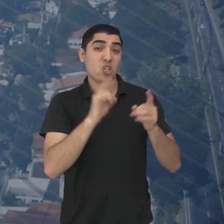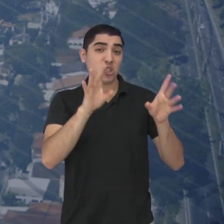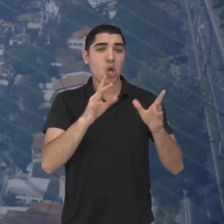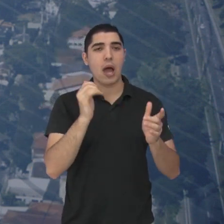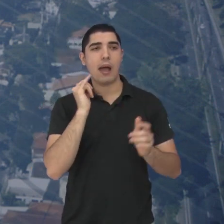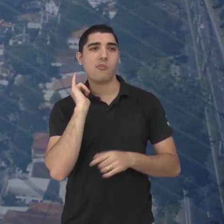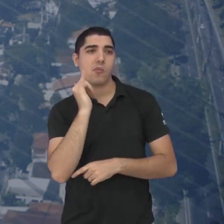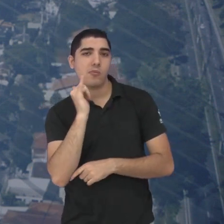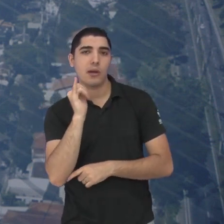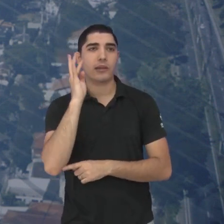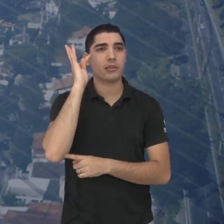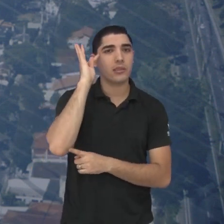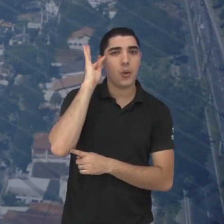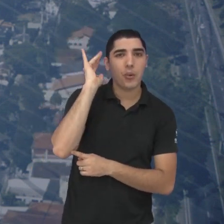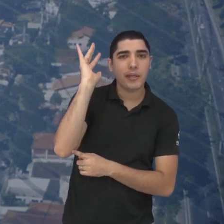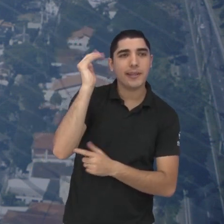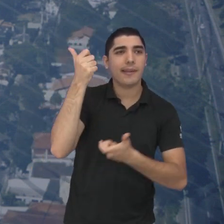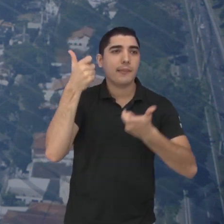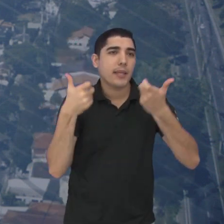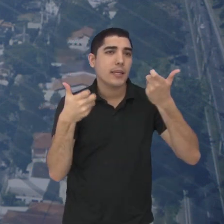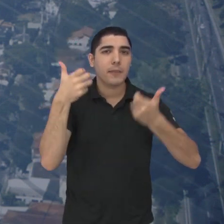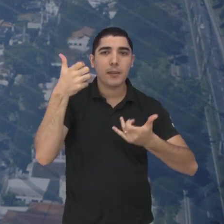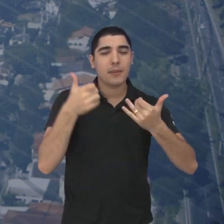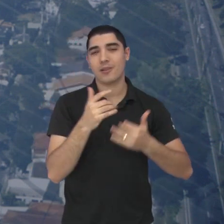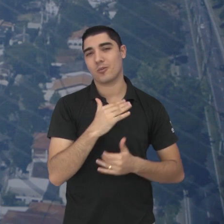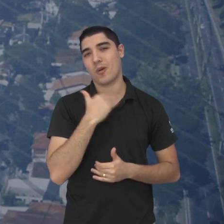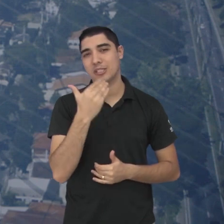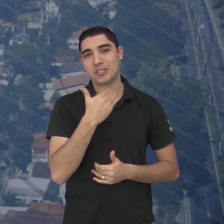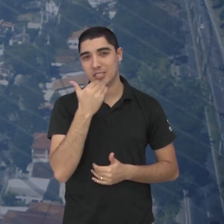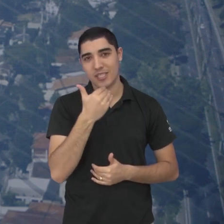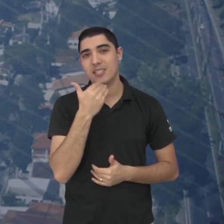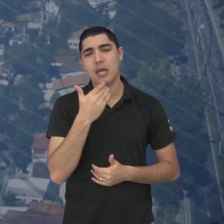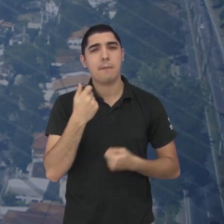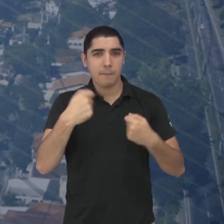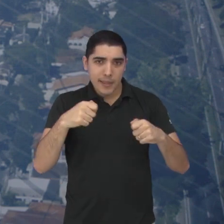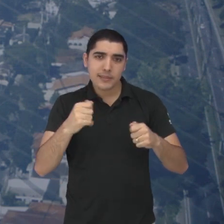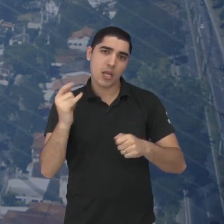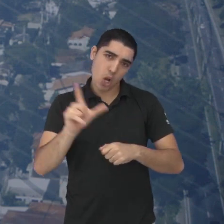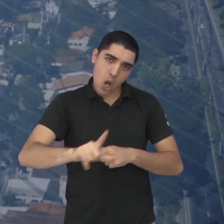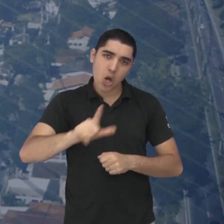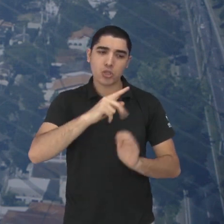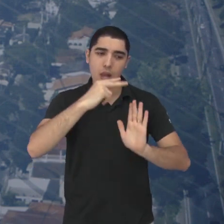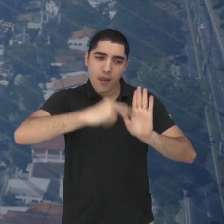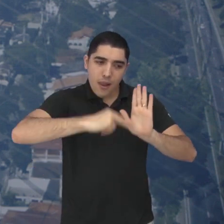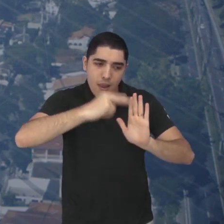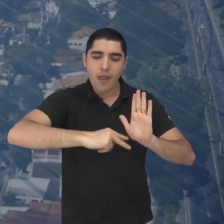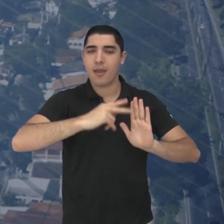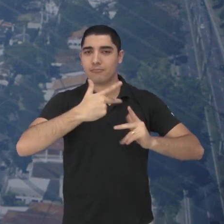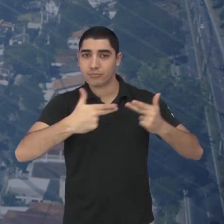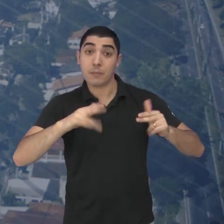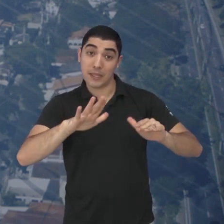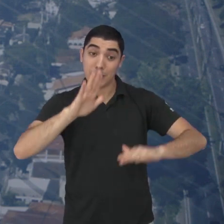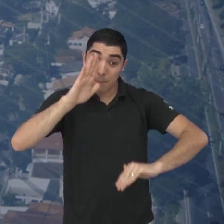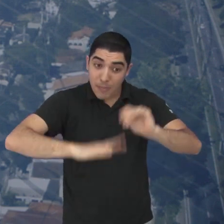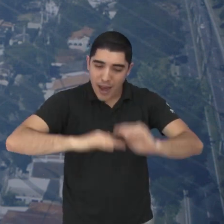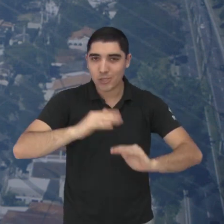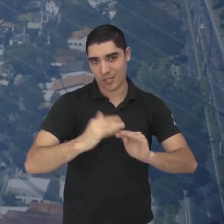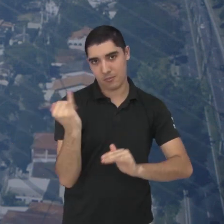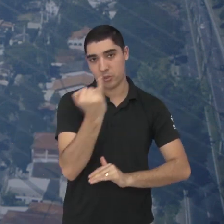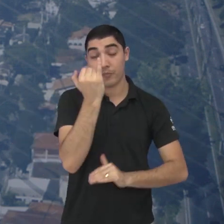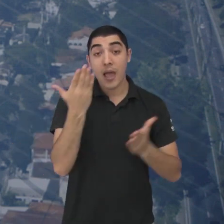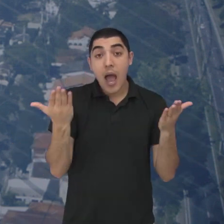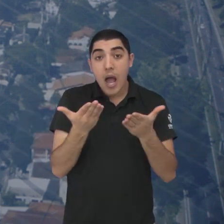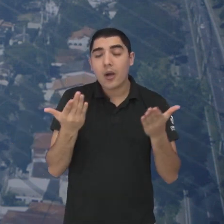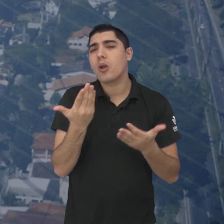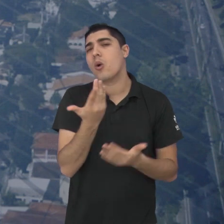de teoria, a gente não consegue essa formação, né? Tem que ter um pouquinho de teoria, leitura, informação e prática também. Bom, vamos agora